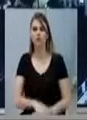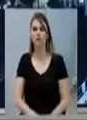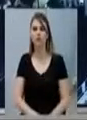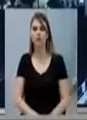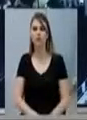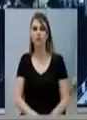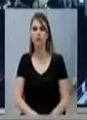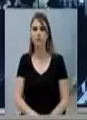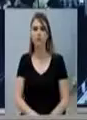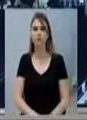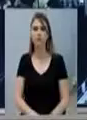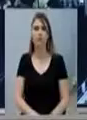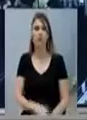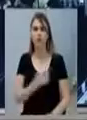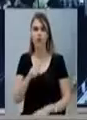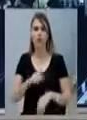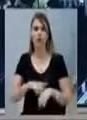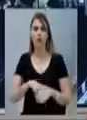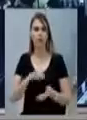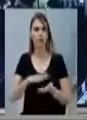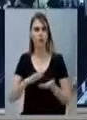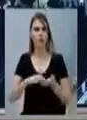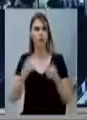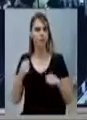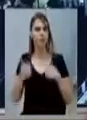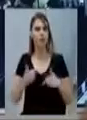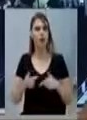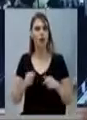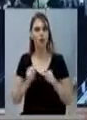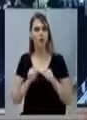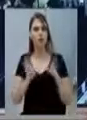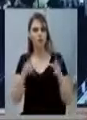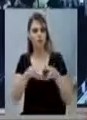Então não tem hora. Secretário tem que trabalhar. E tem que fazer a sua equipe trabalhar também. doze pau mês. E